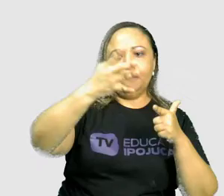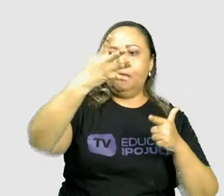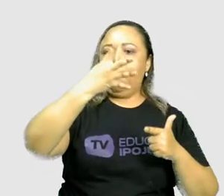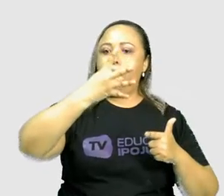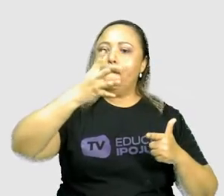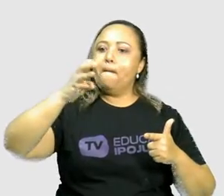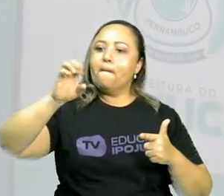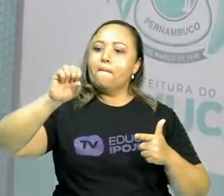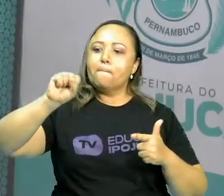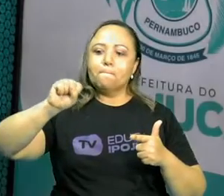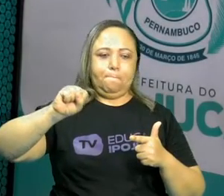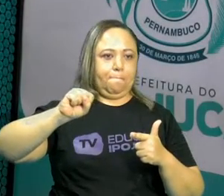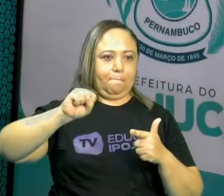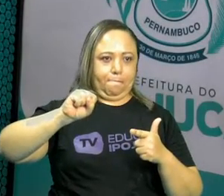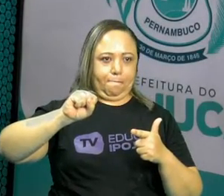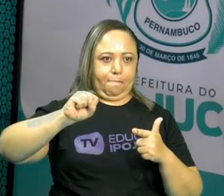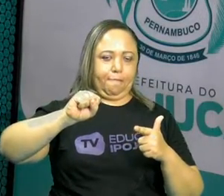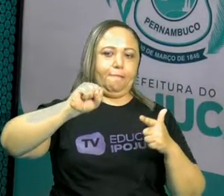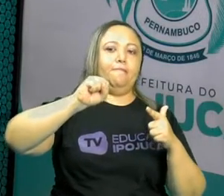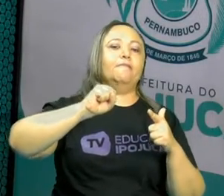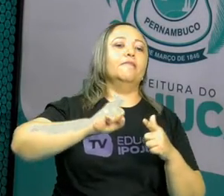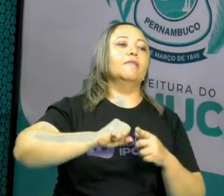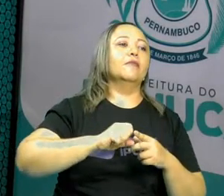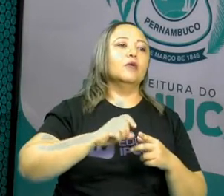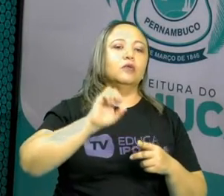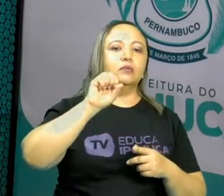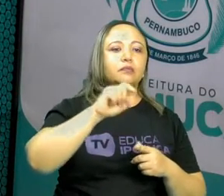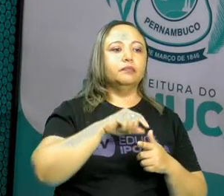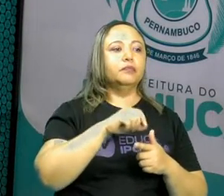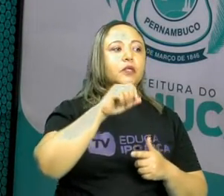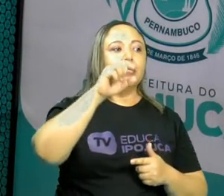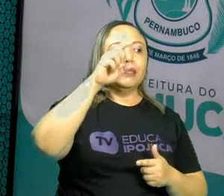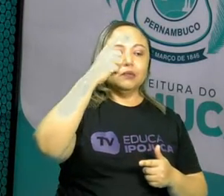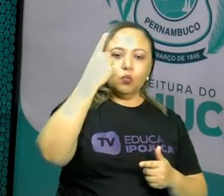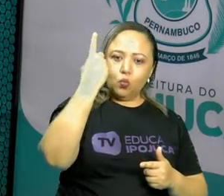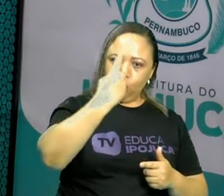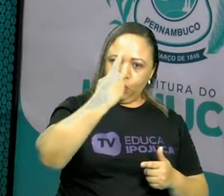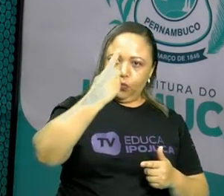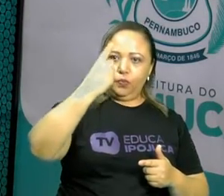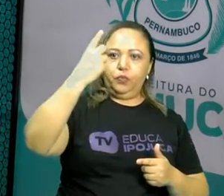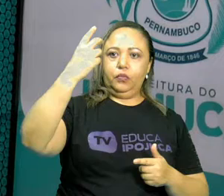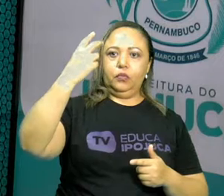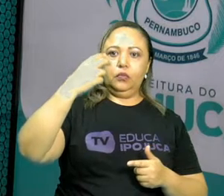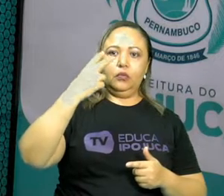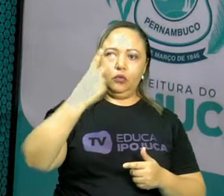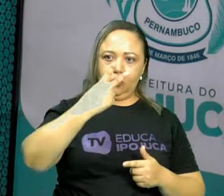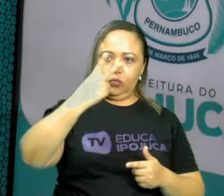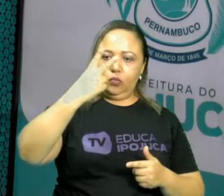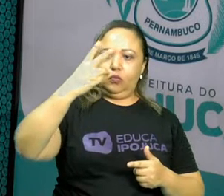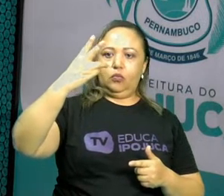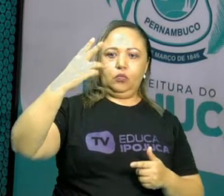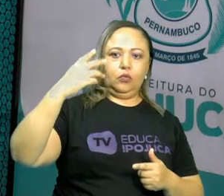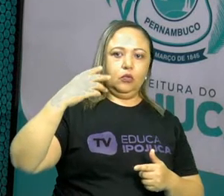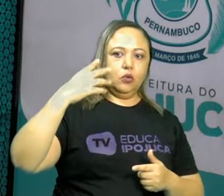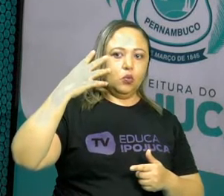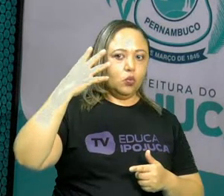ou seja, que eu posso agrupar o número 48, são 1, 2,